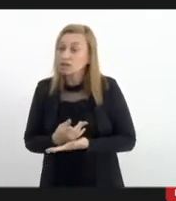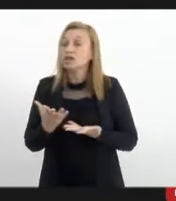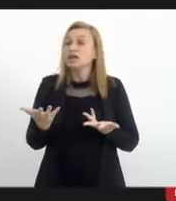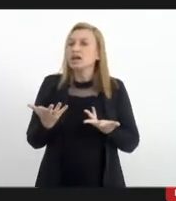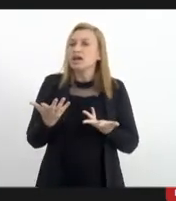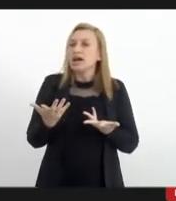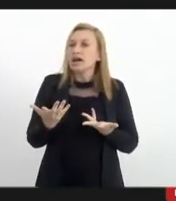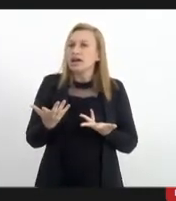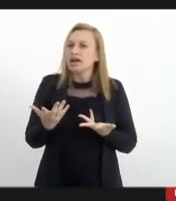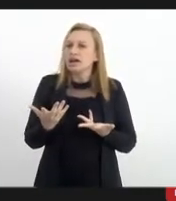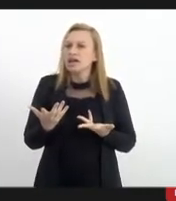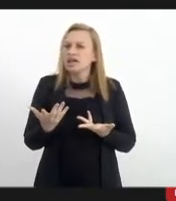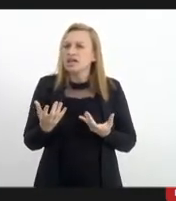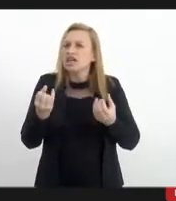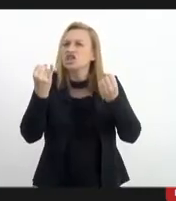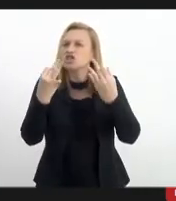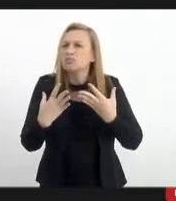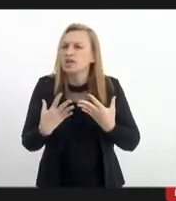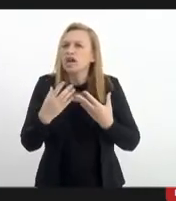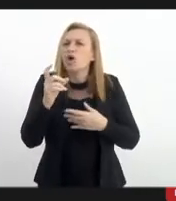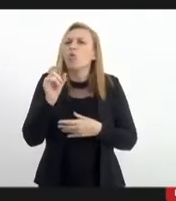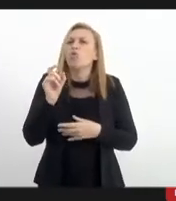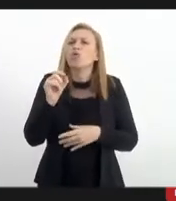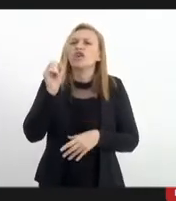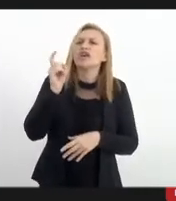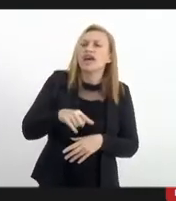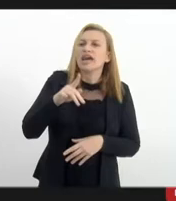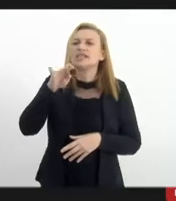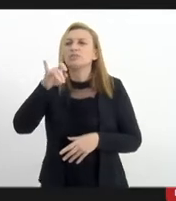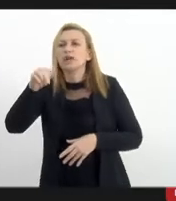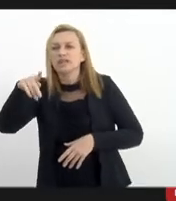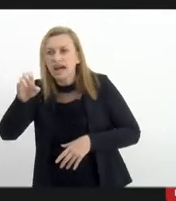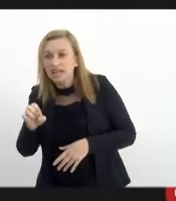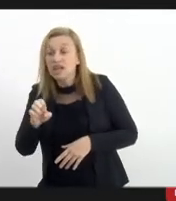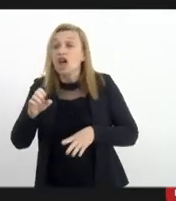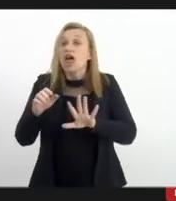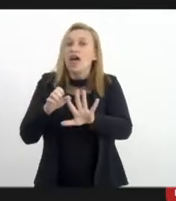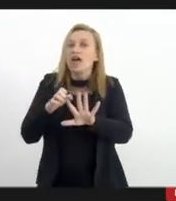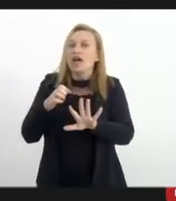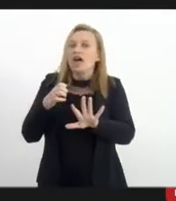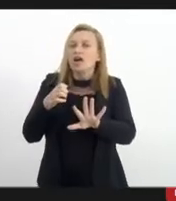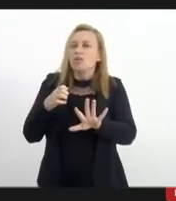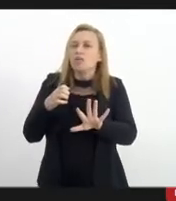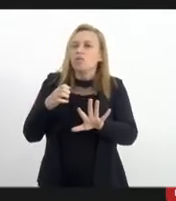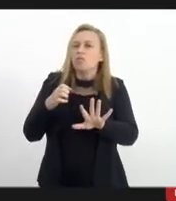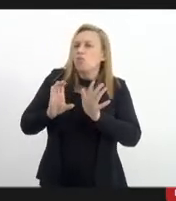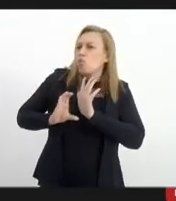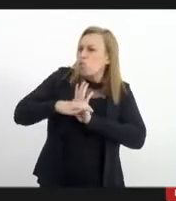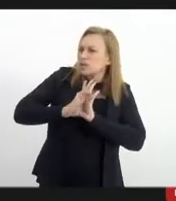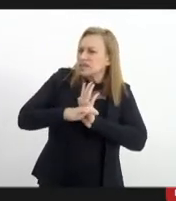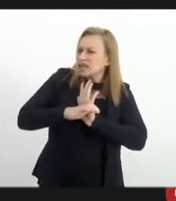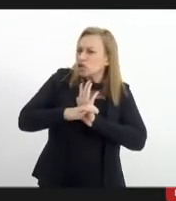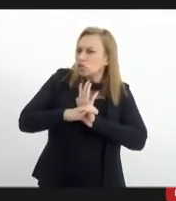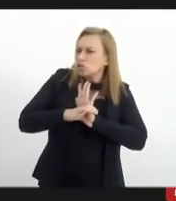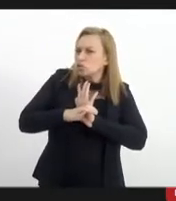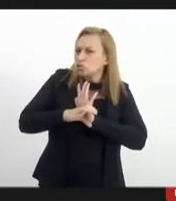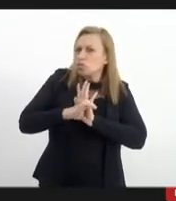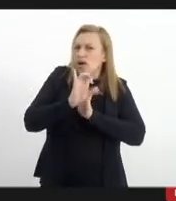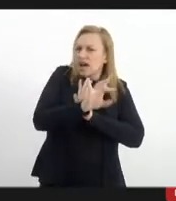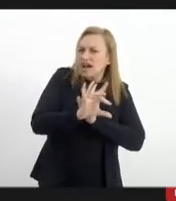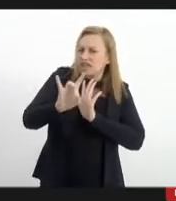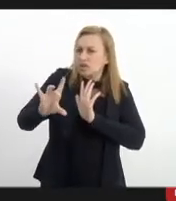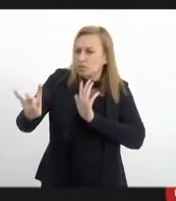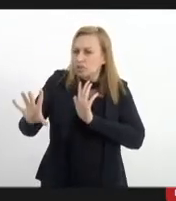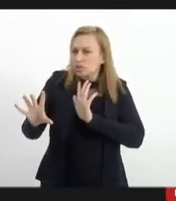Definir o que é excepcionalidade, eu acho que talvez seja um conceito muito vago. Cada caso é um